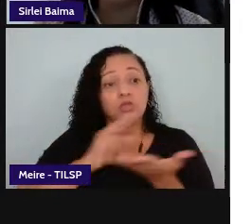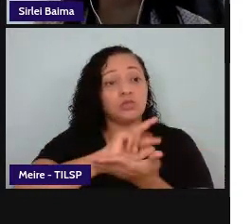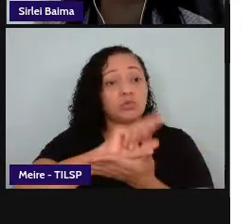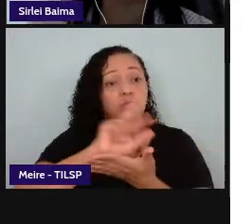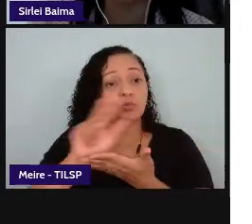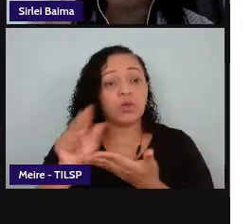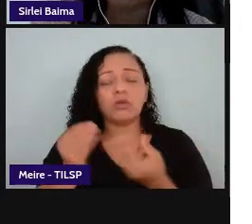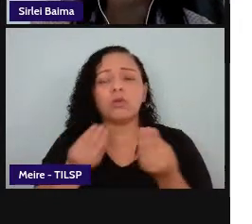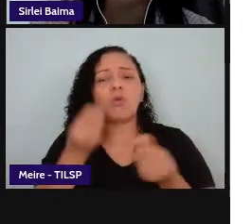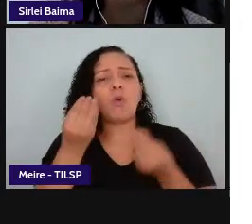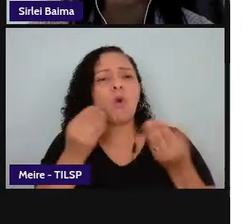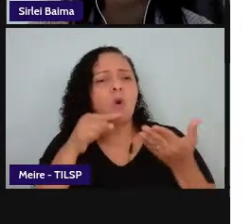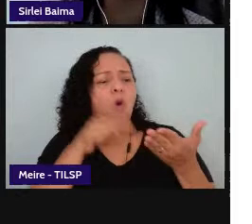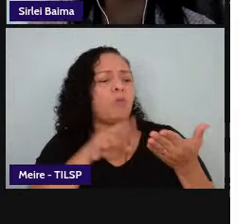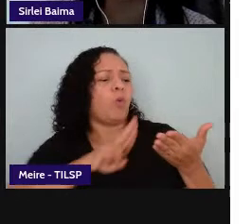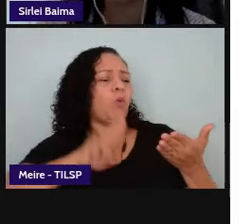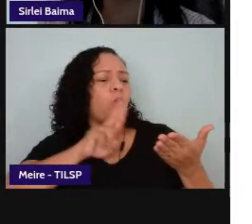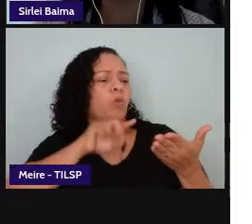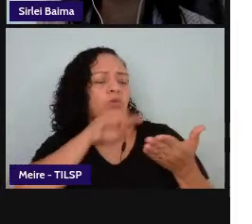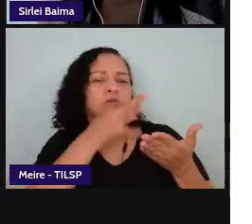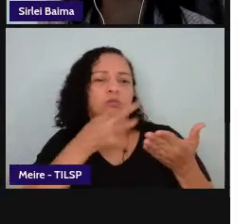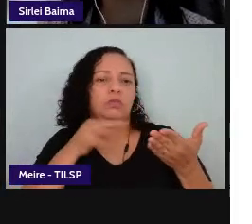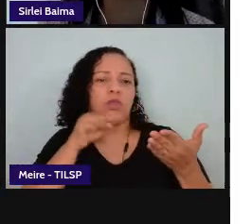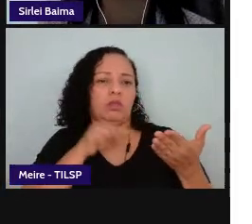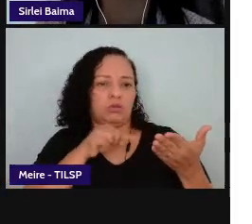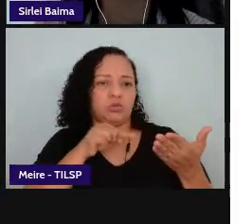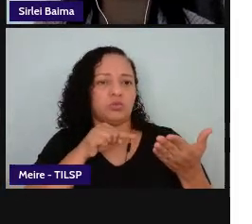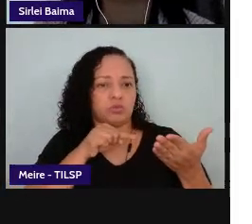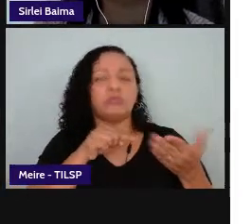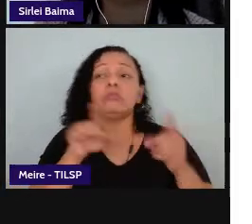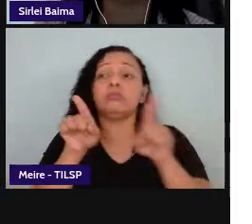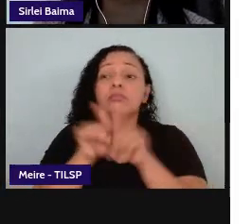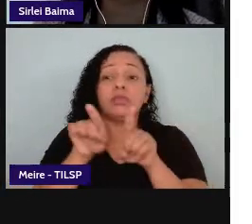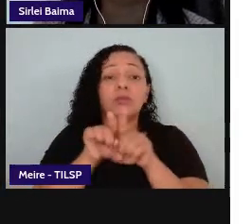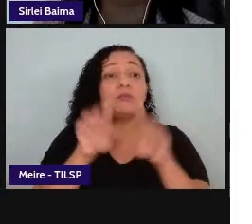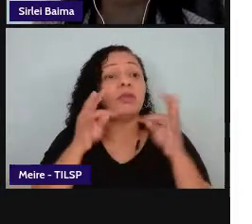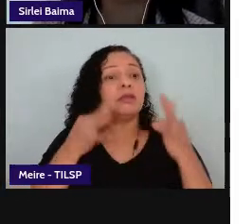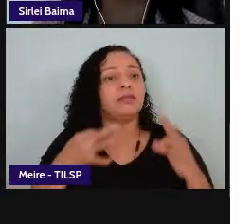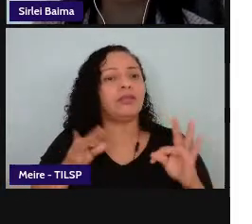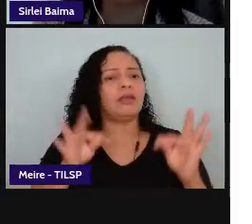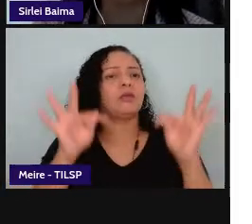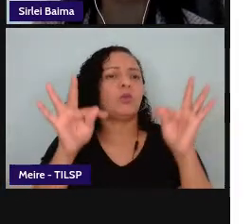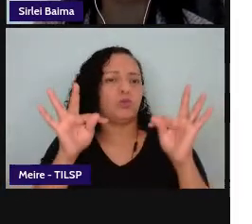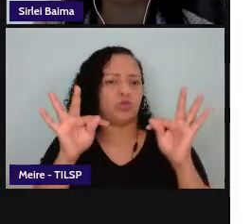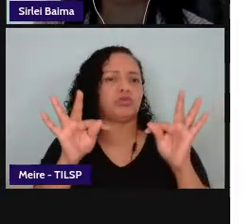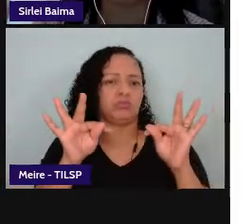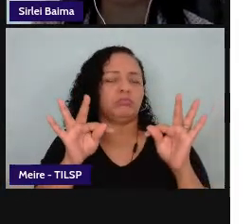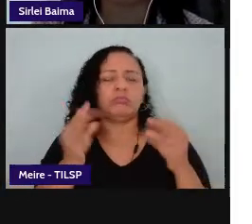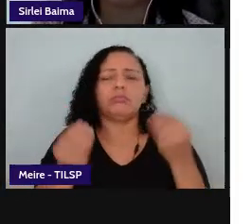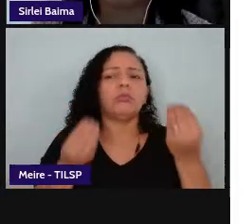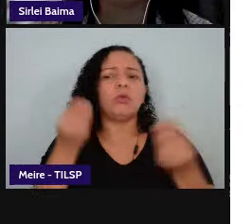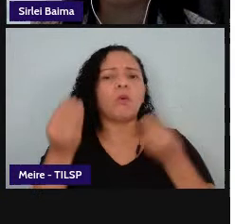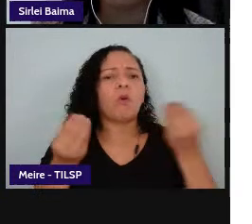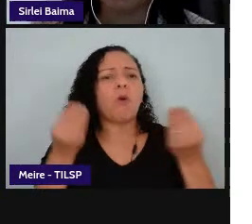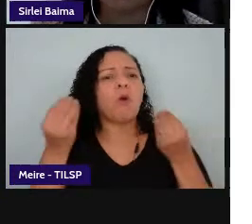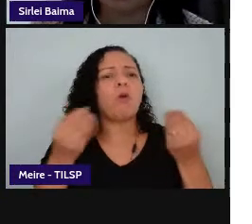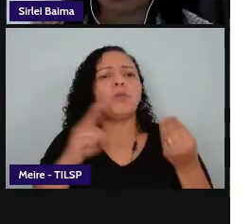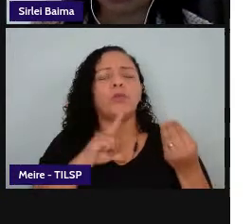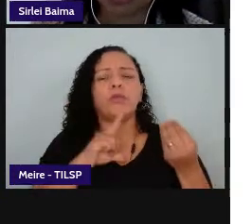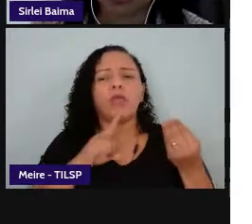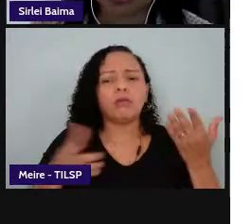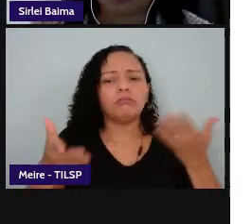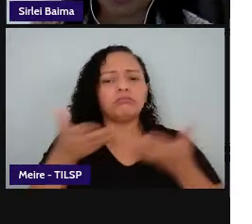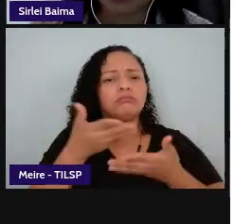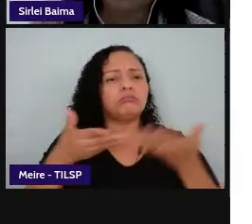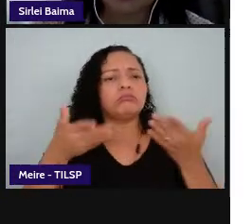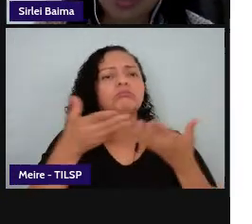eles funcionam para construir sentido e também as tecnologias que estão ali envolvidas como elas se interrelacionam e criam